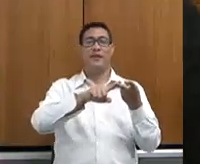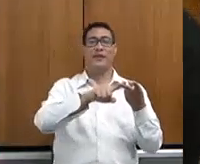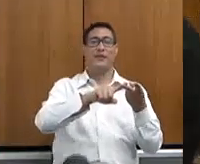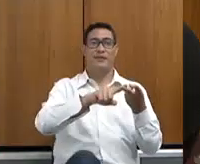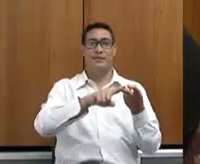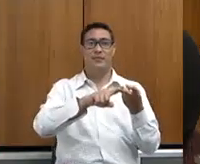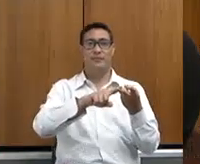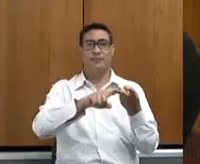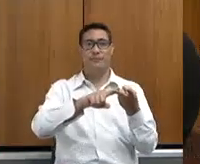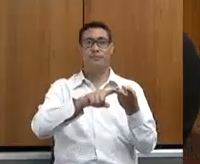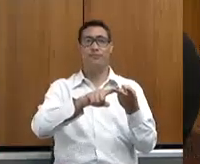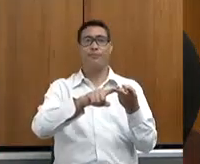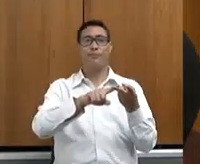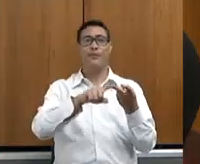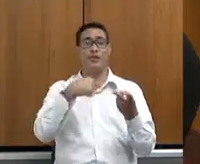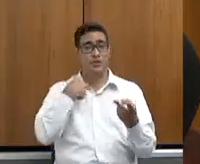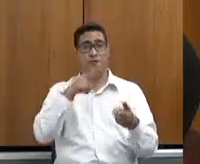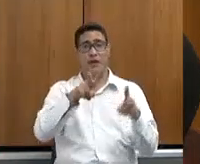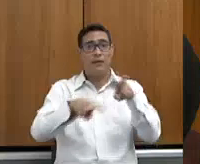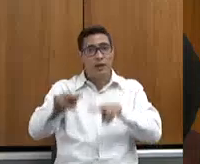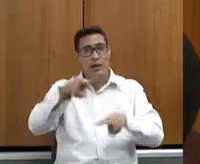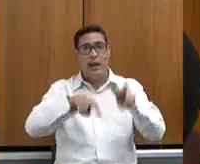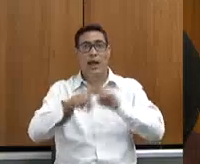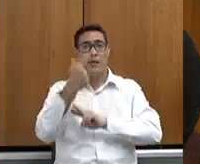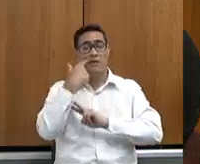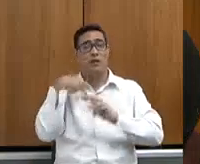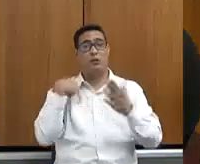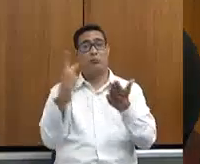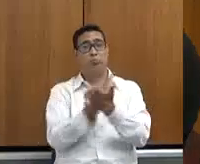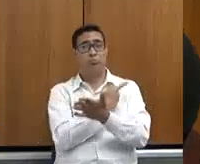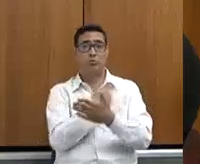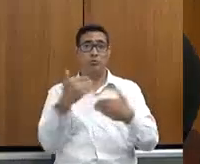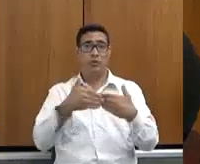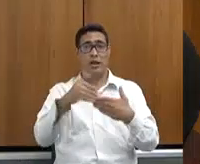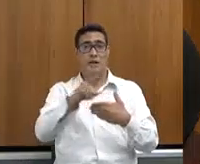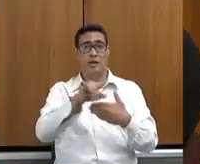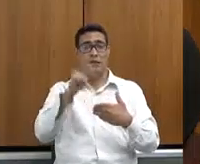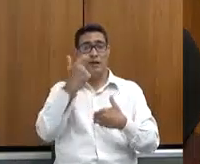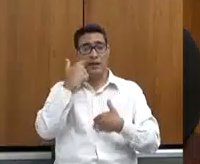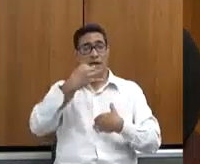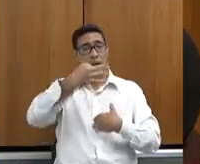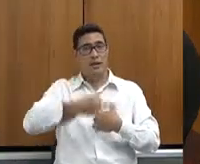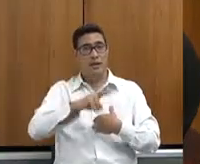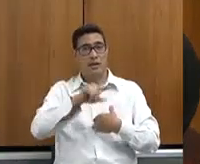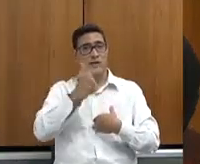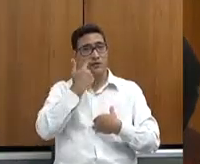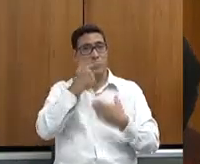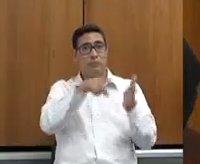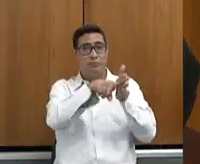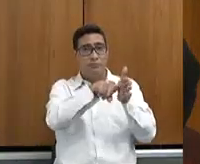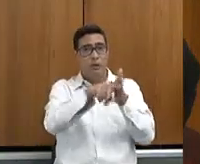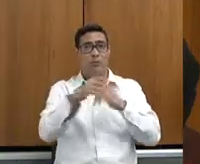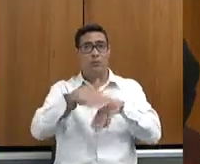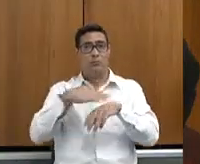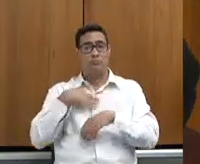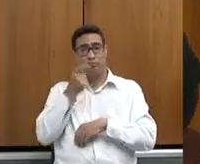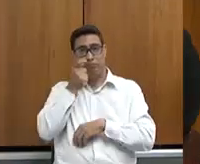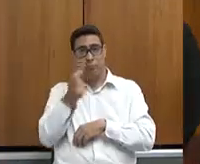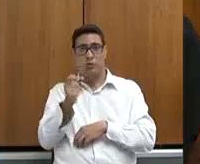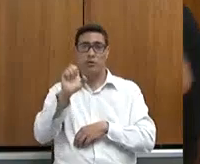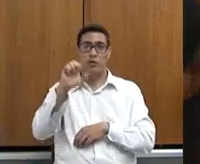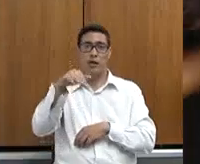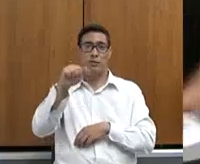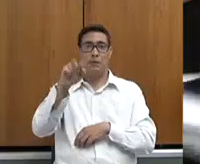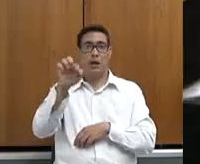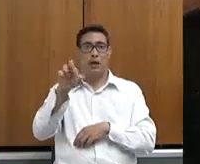presidente, vamos avaliar e vamos ver o que está acontecendo lá, pode ter certeza que nós vamos olhar com o maior carinho que é interesse nosso que a matéria tenha essa